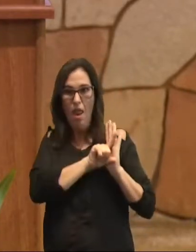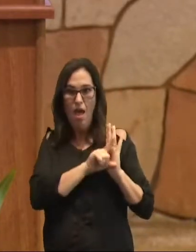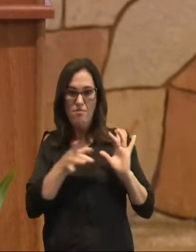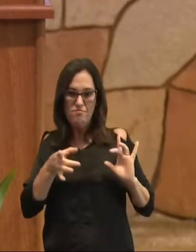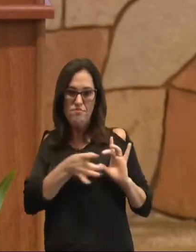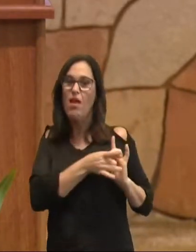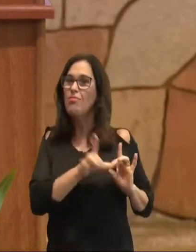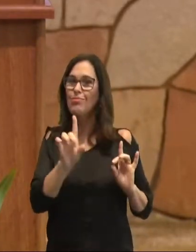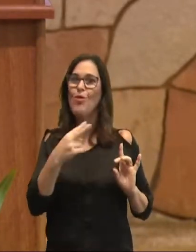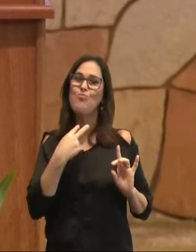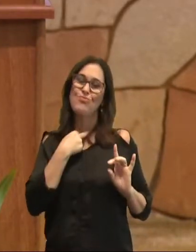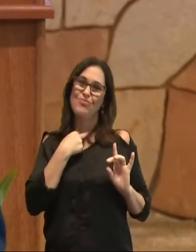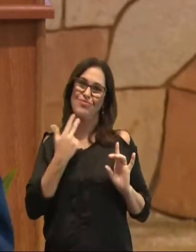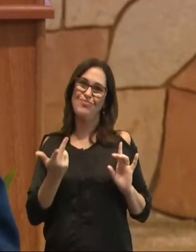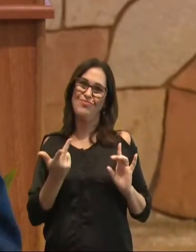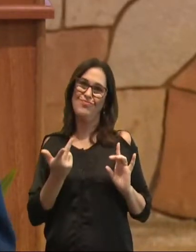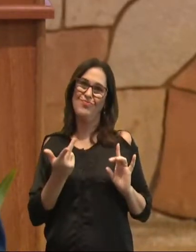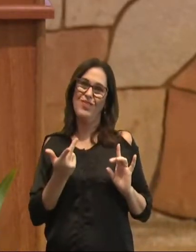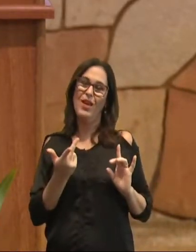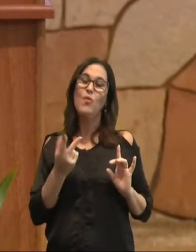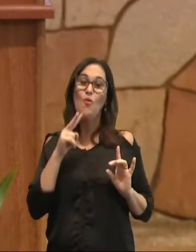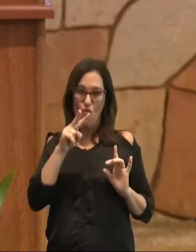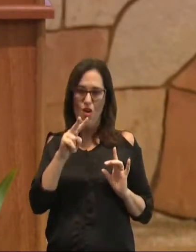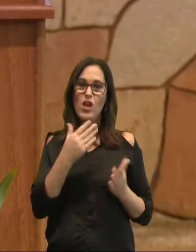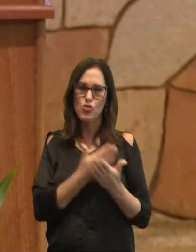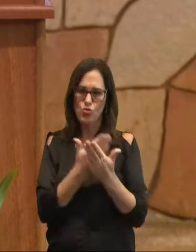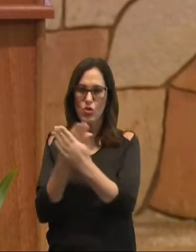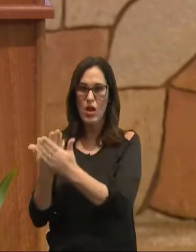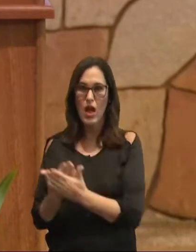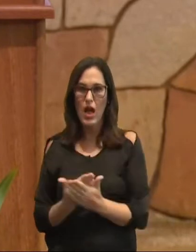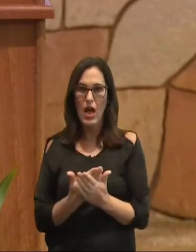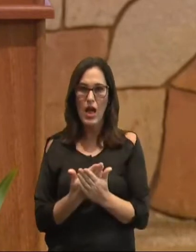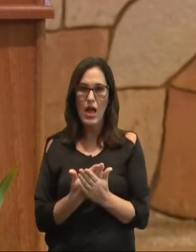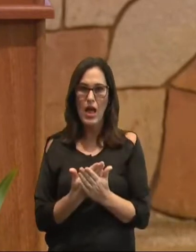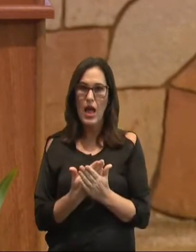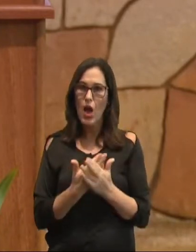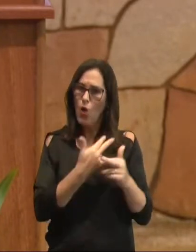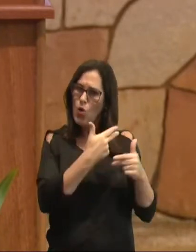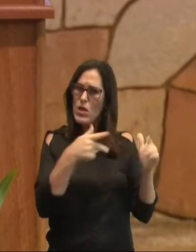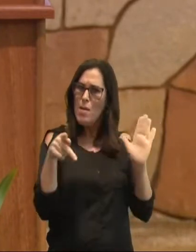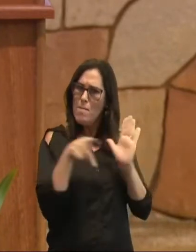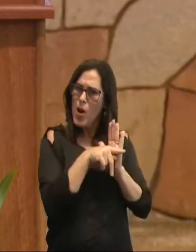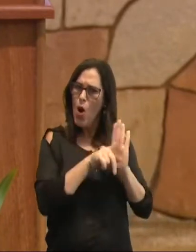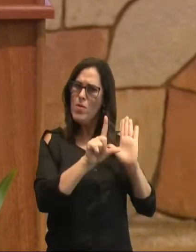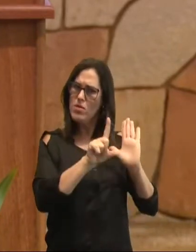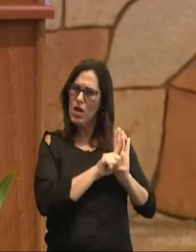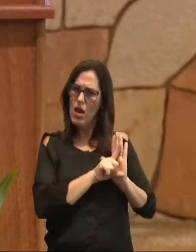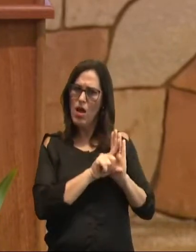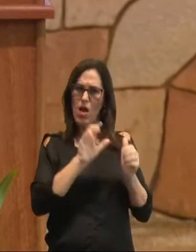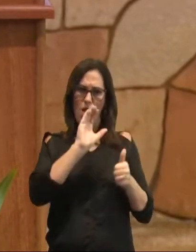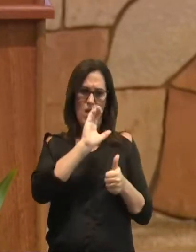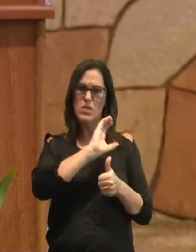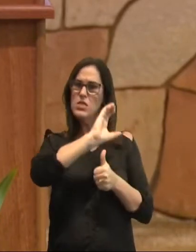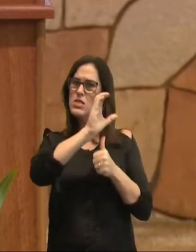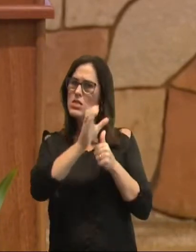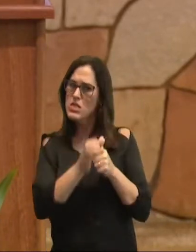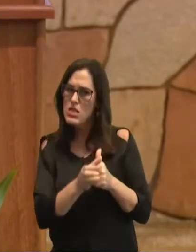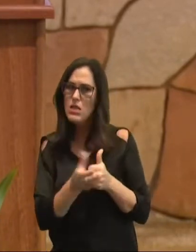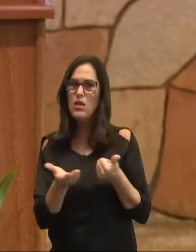rudimentos da lei, como nós vamos ver daqui a pouco, elementos da lei, como a circuncisão e outras